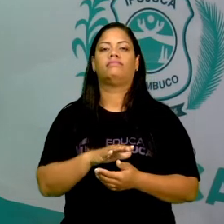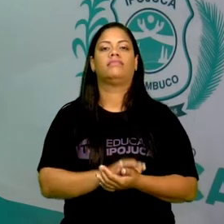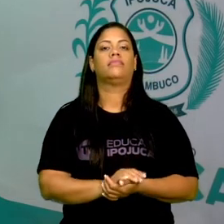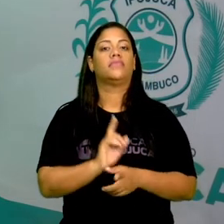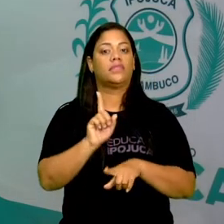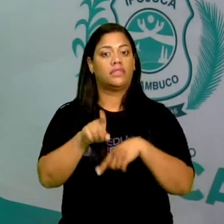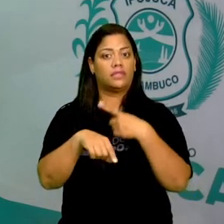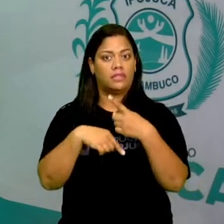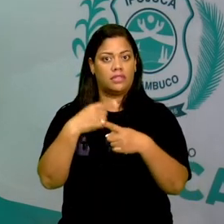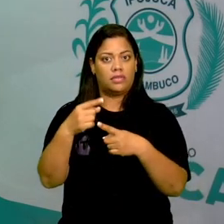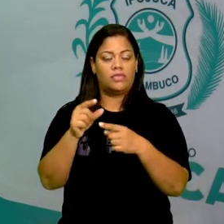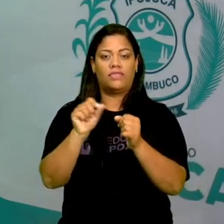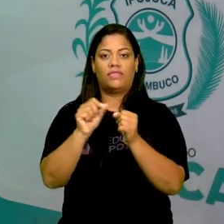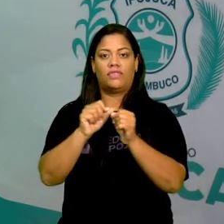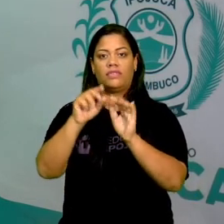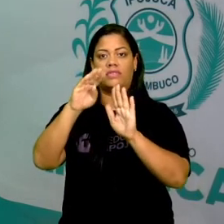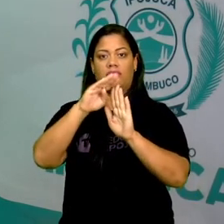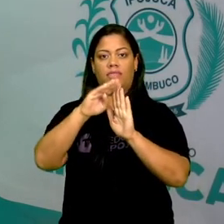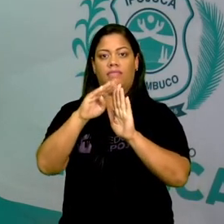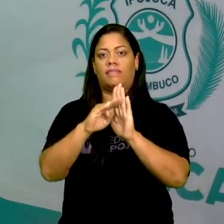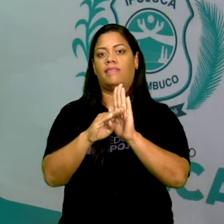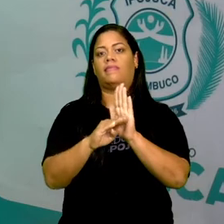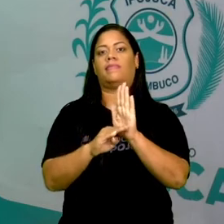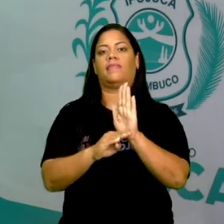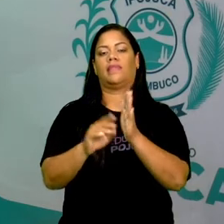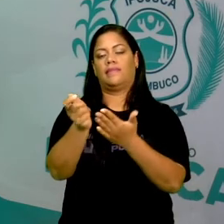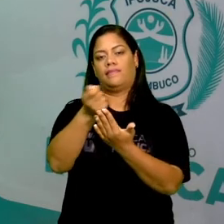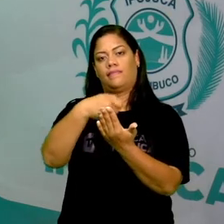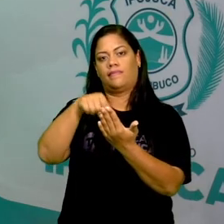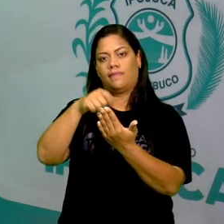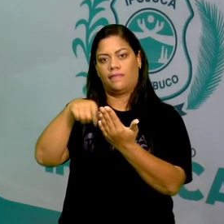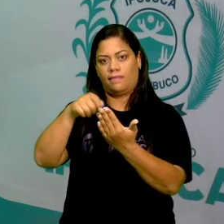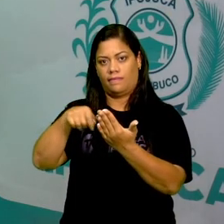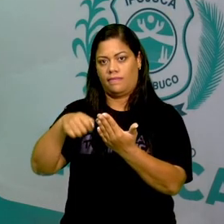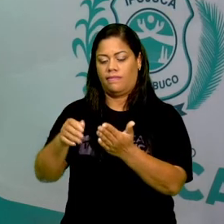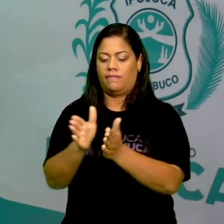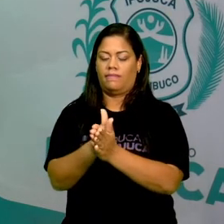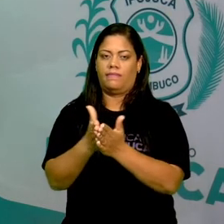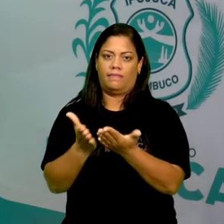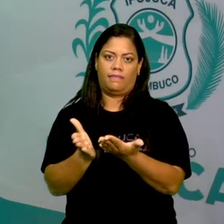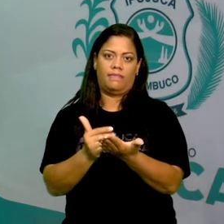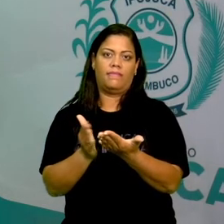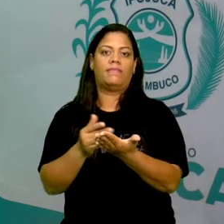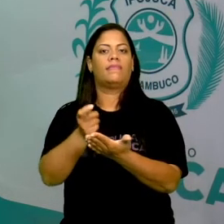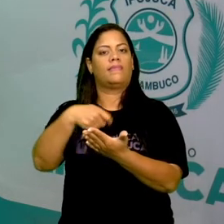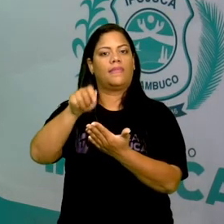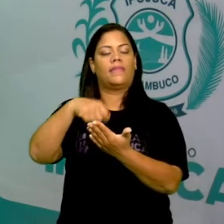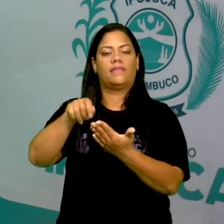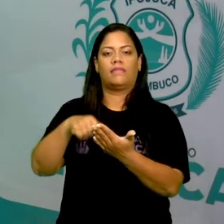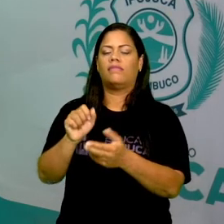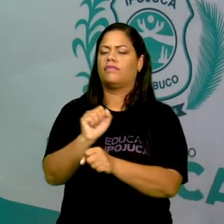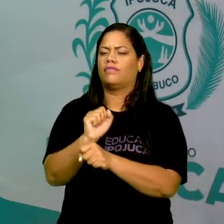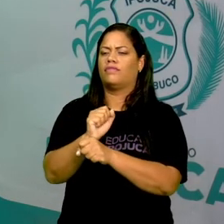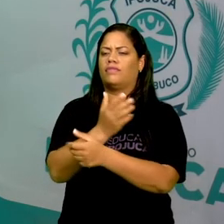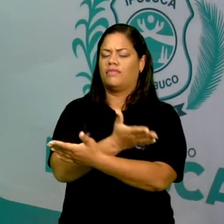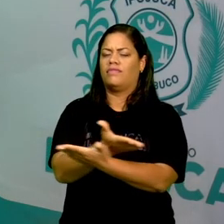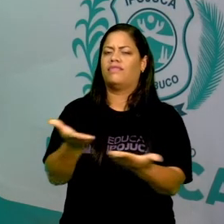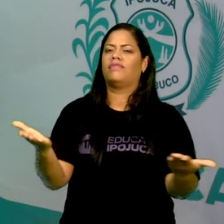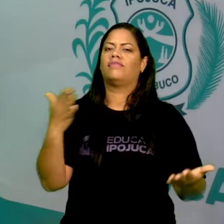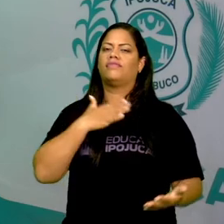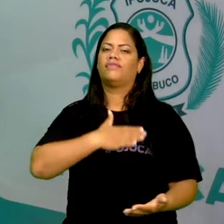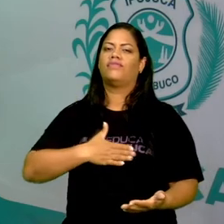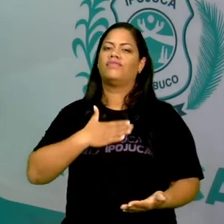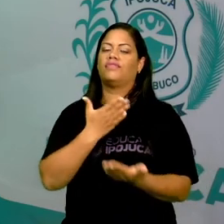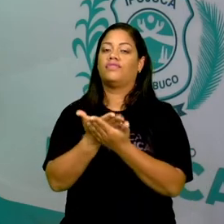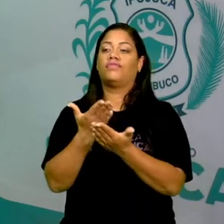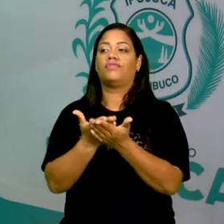em seguida vão fazer uma listinha e escrever em seu caderninho. Espero que vocês tenham gostado da nossa